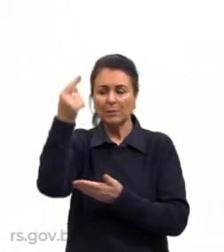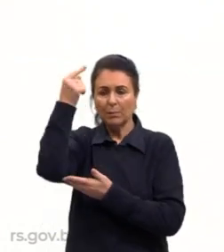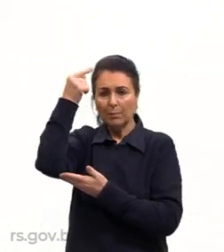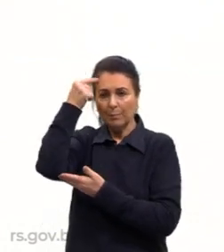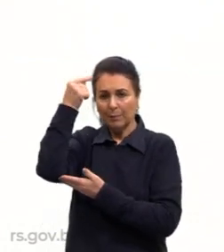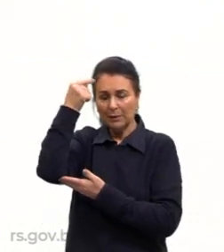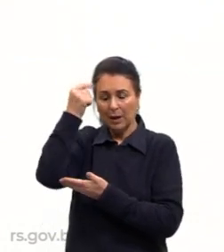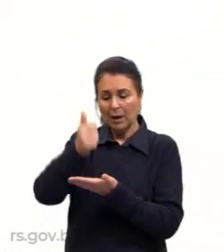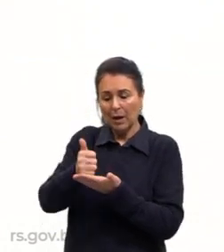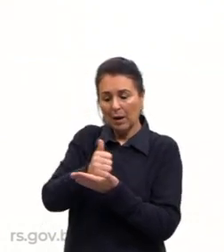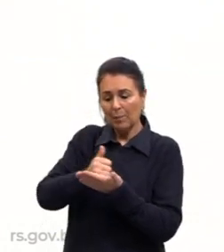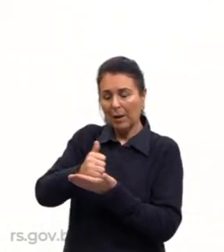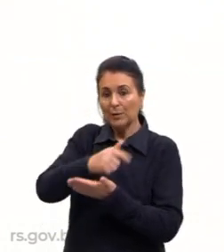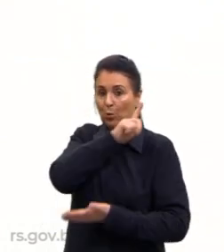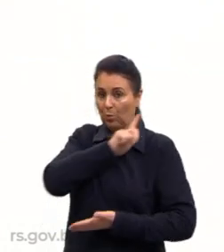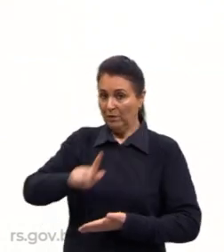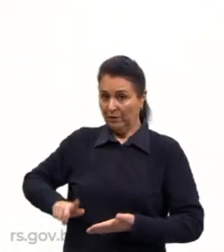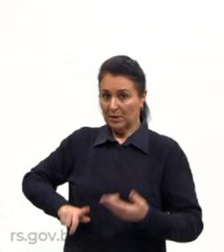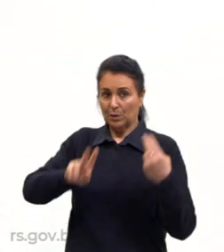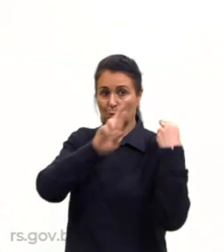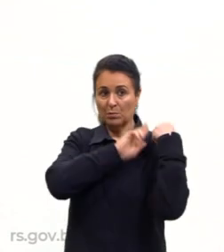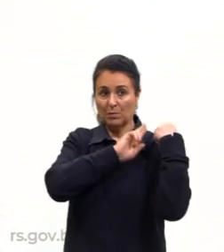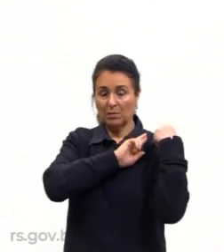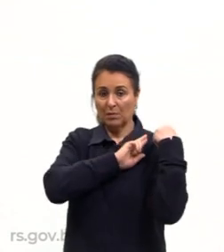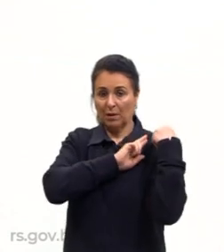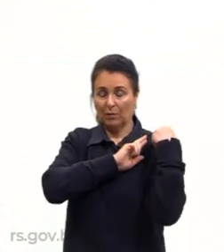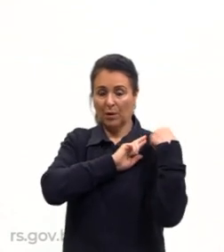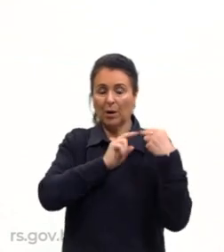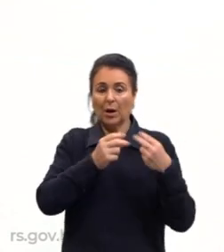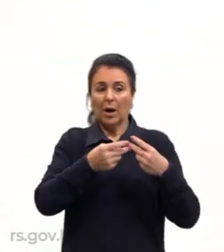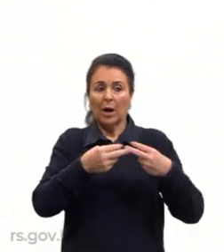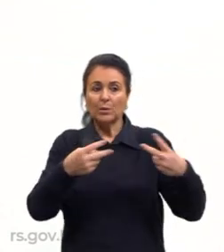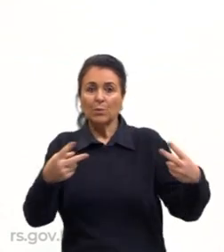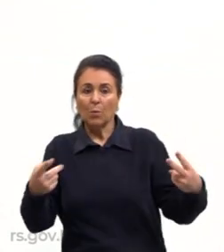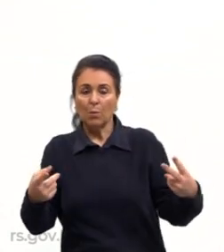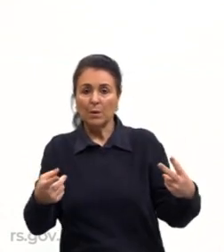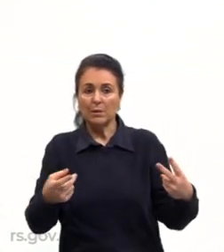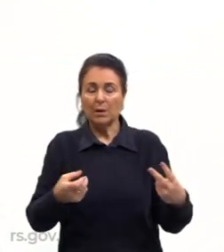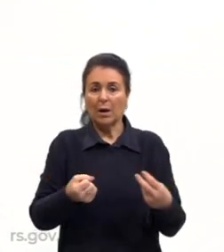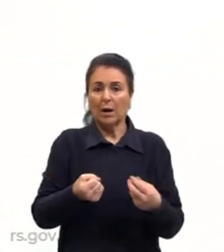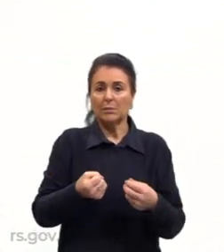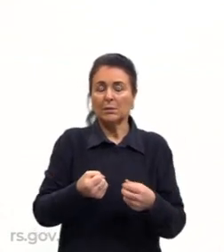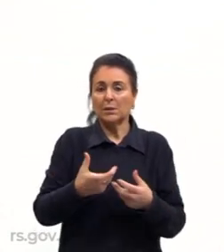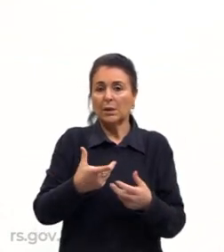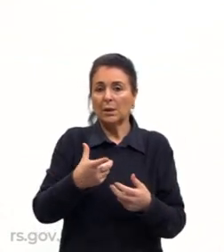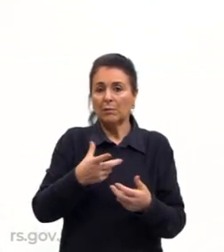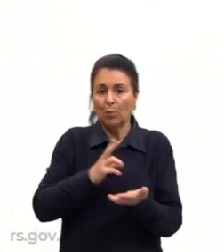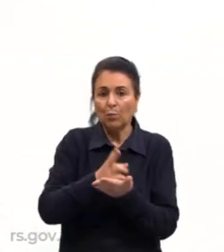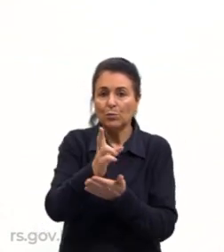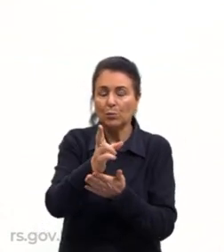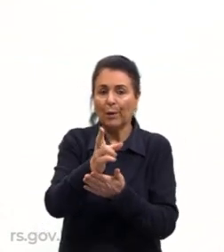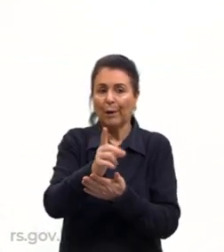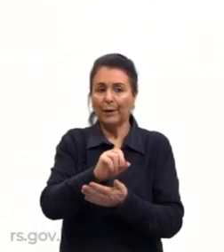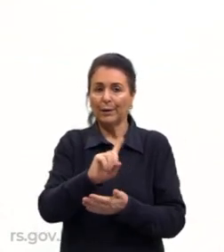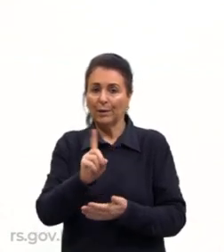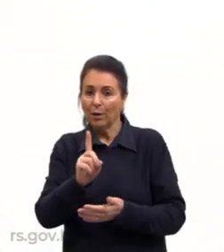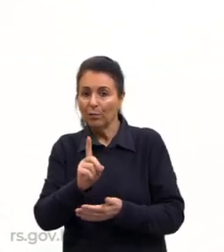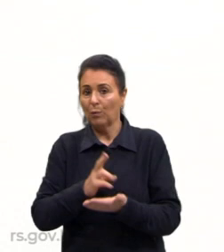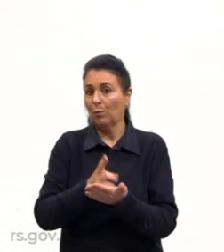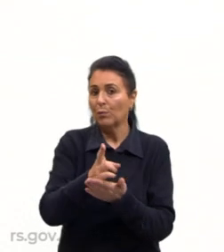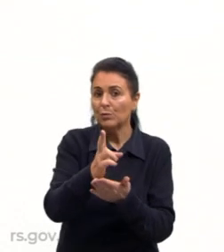A base é com o governo, os bens duráveis, então, é do mercado externo e os bens não duráveis e é do